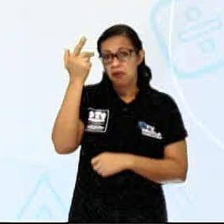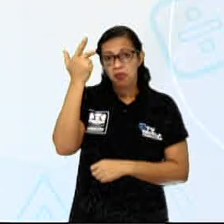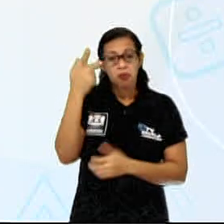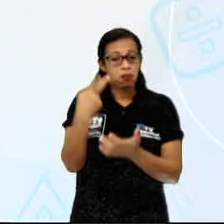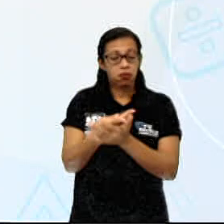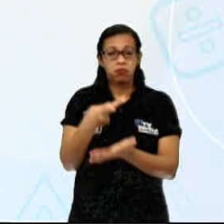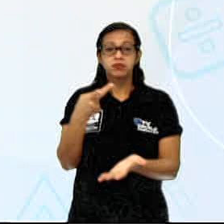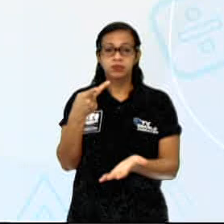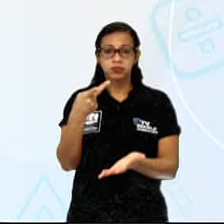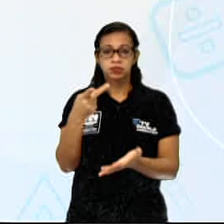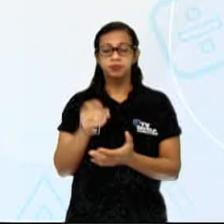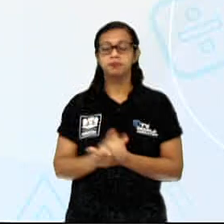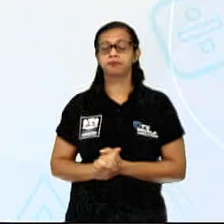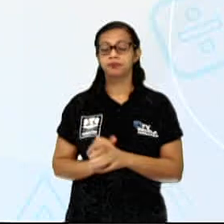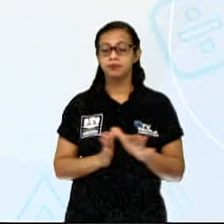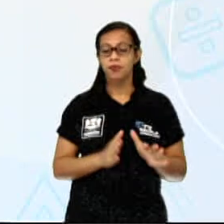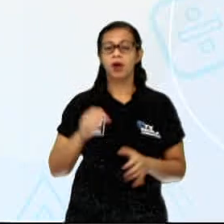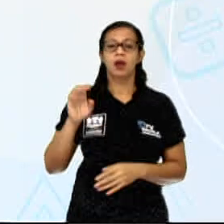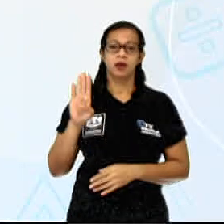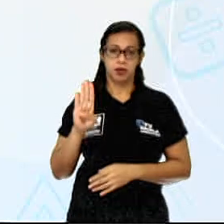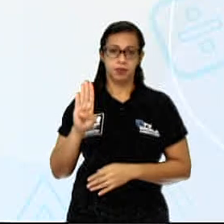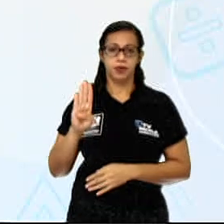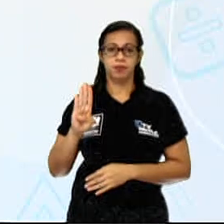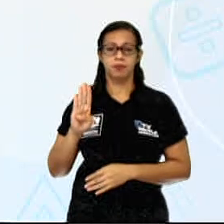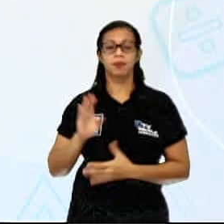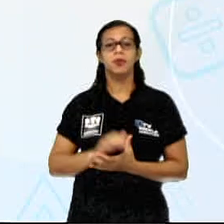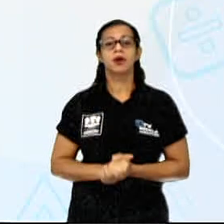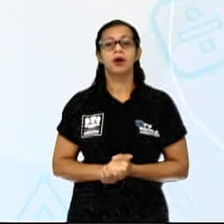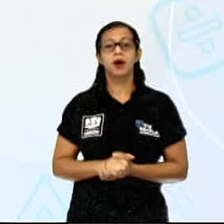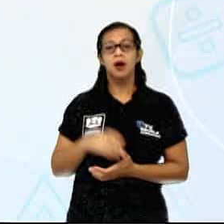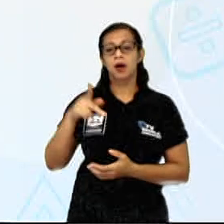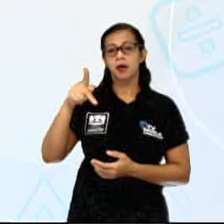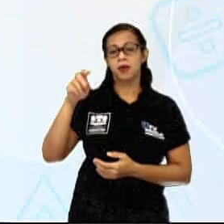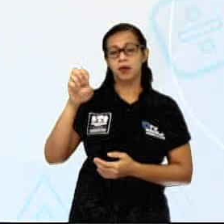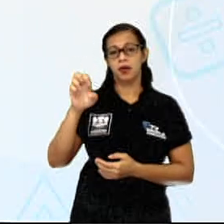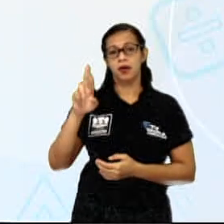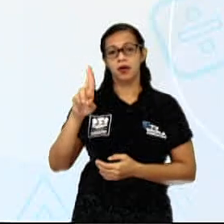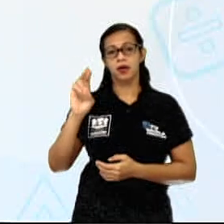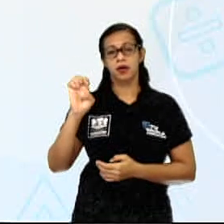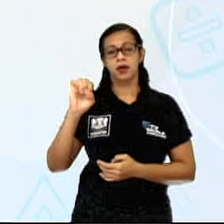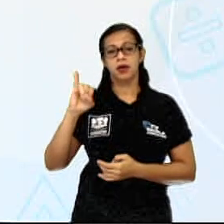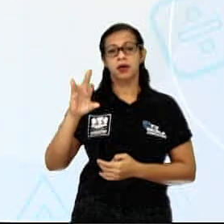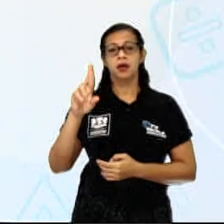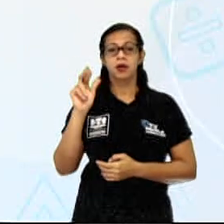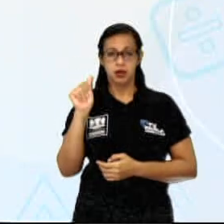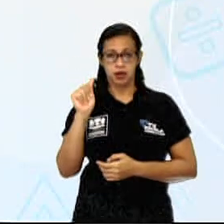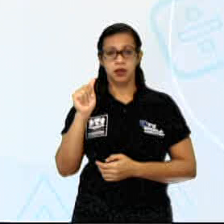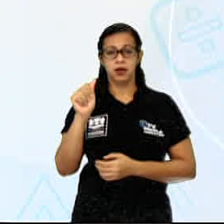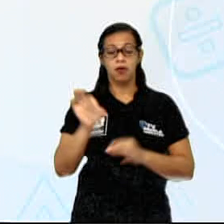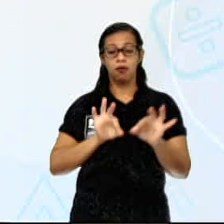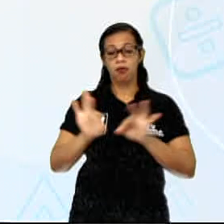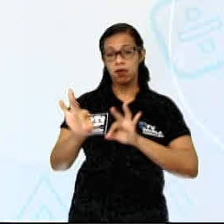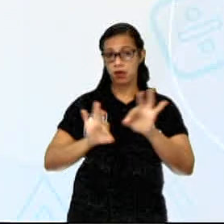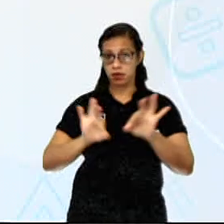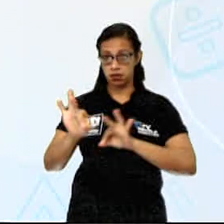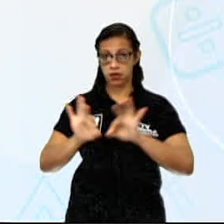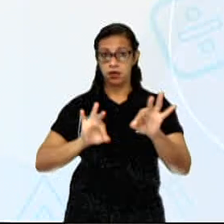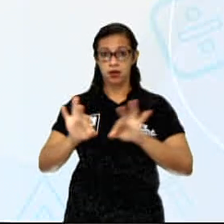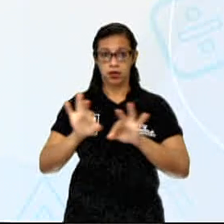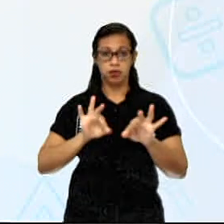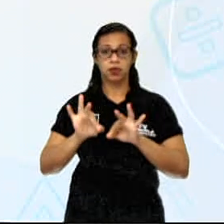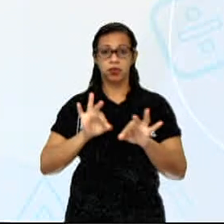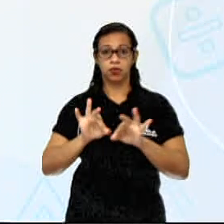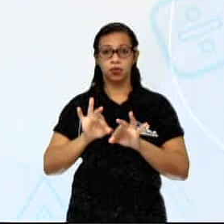Letra B. O Prefeito Pereira Passos comandou o projeto de urbanização do Rio de Janeiro. Letra C.